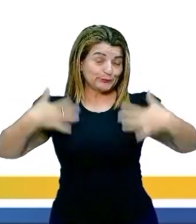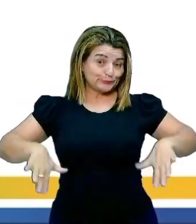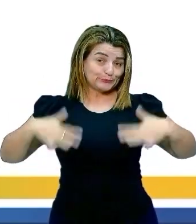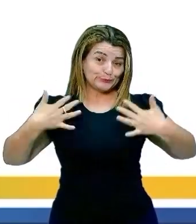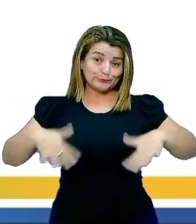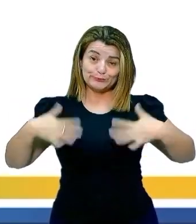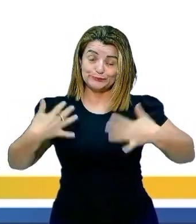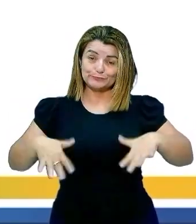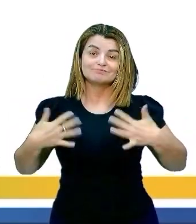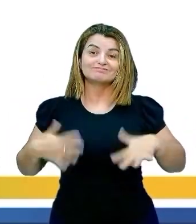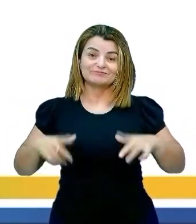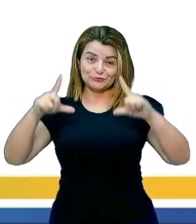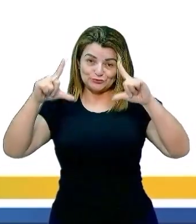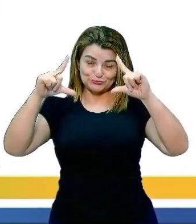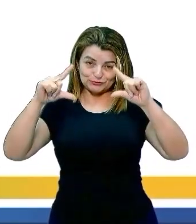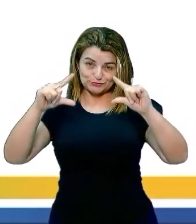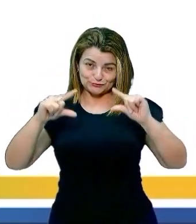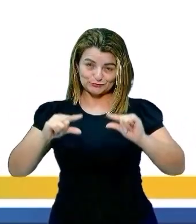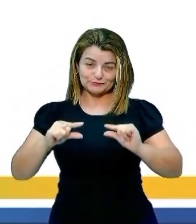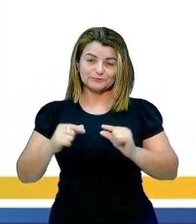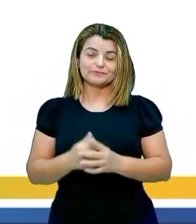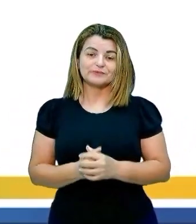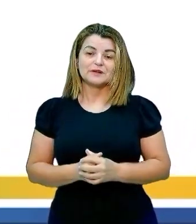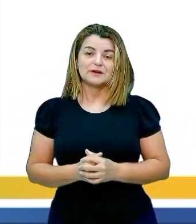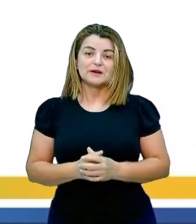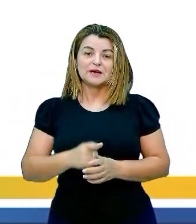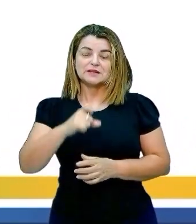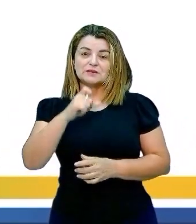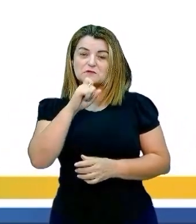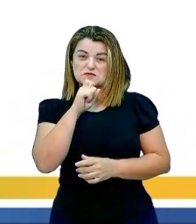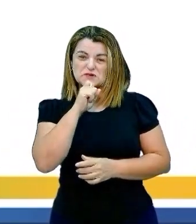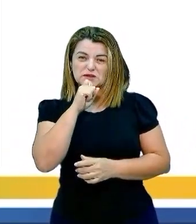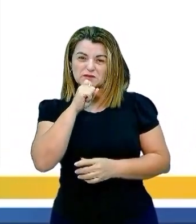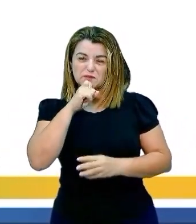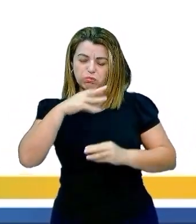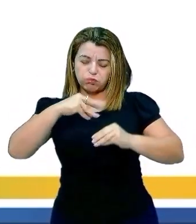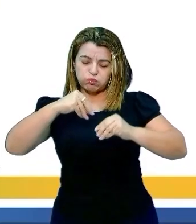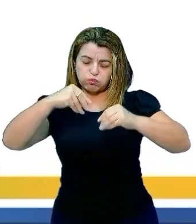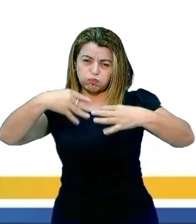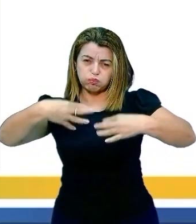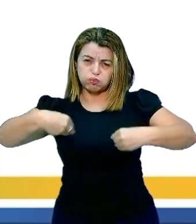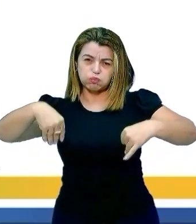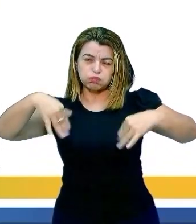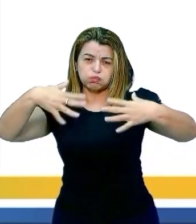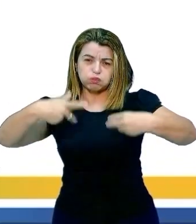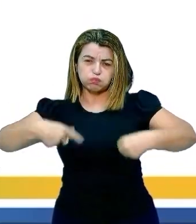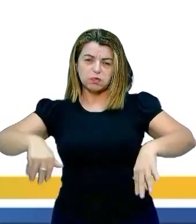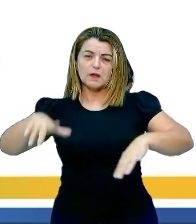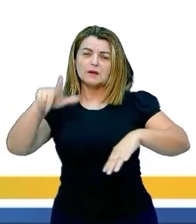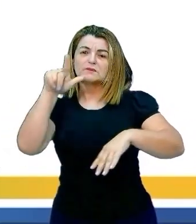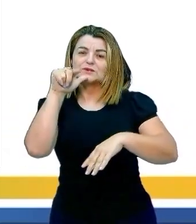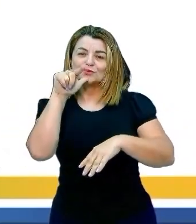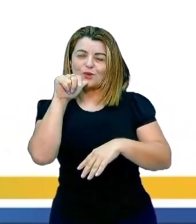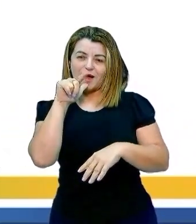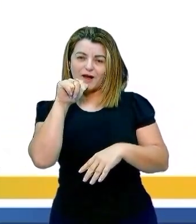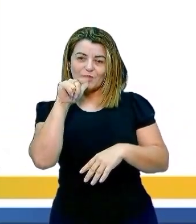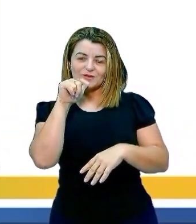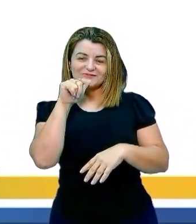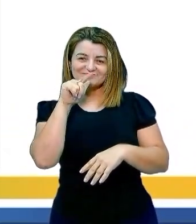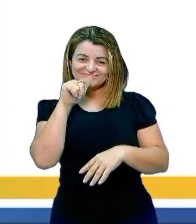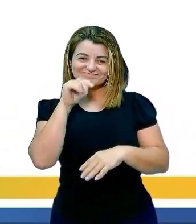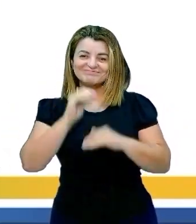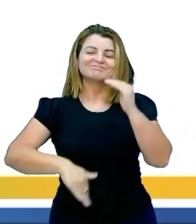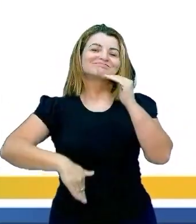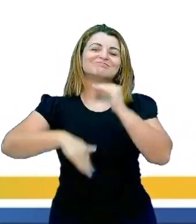E isso provocou um degelo das calotas polares maior do que o de